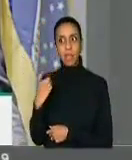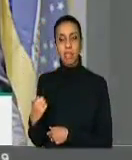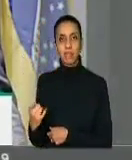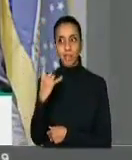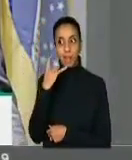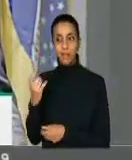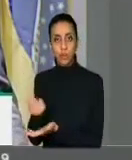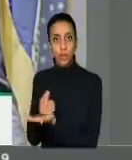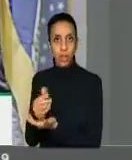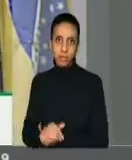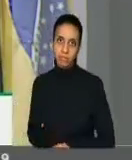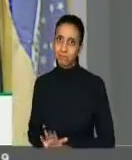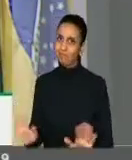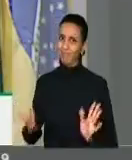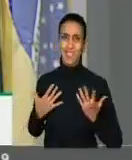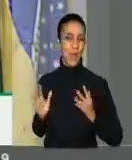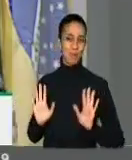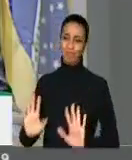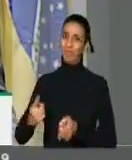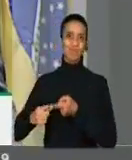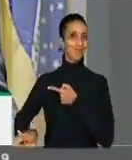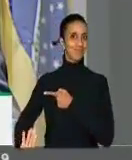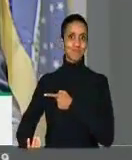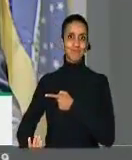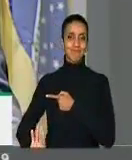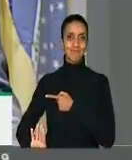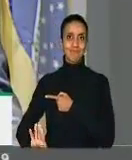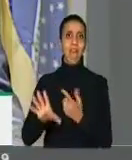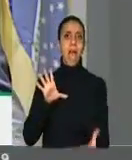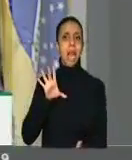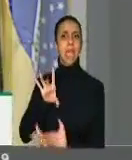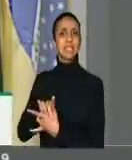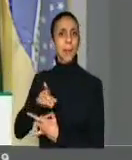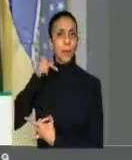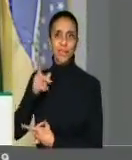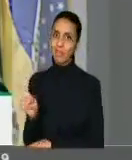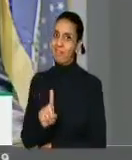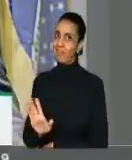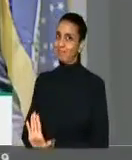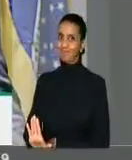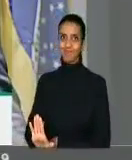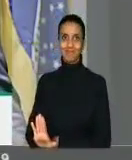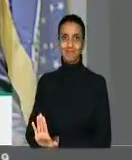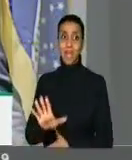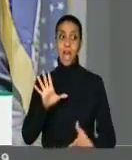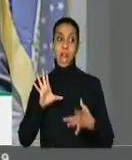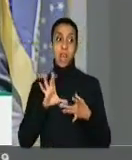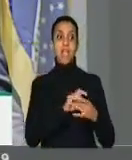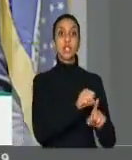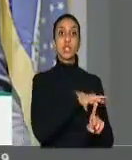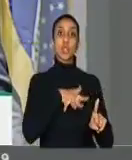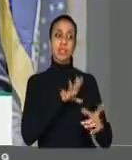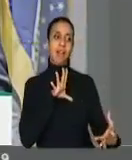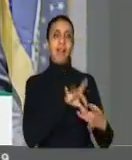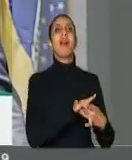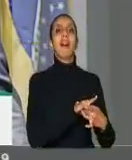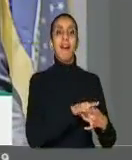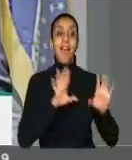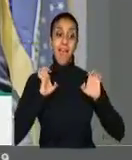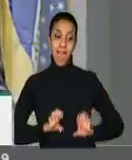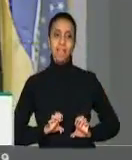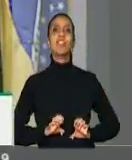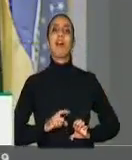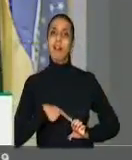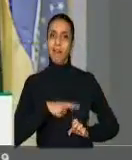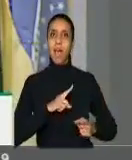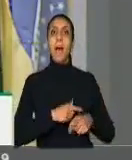seletividade que eu quero correr. A aliança que nós temos que fazer não é com a política. Precisamos sim de uma aliança com a sociedade, com a ética e com